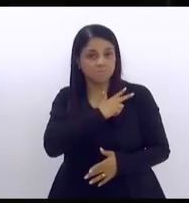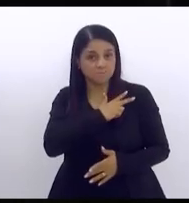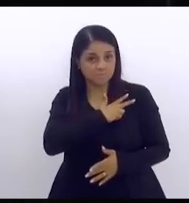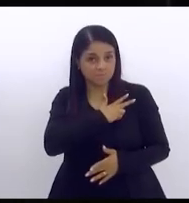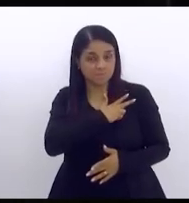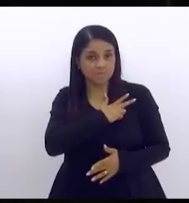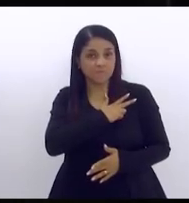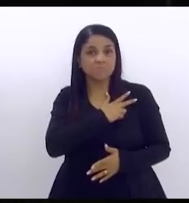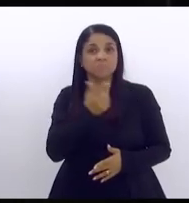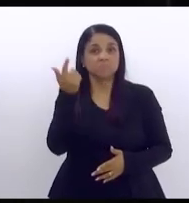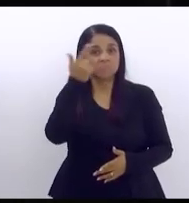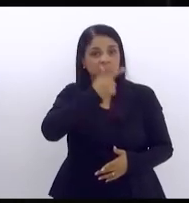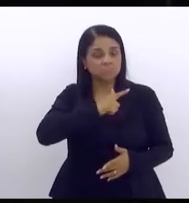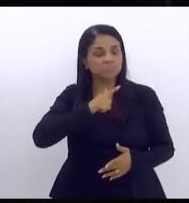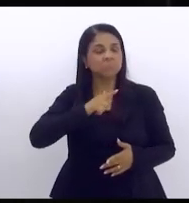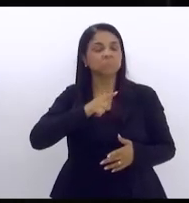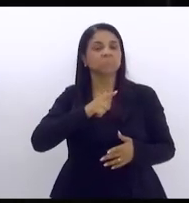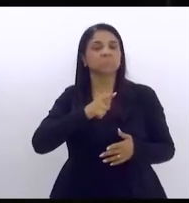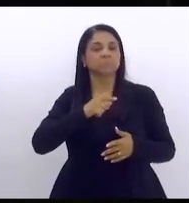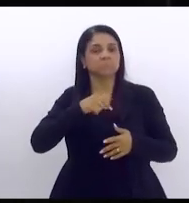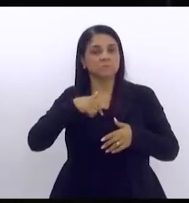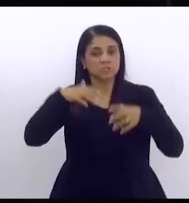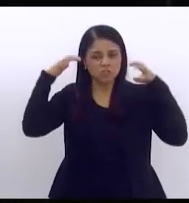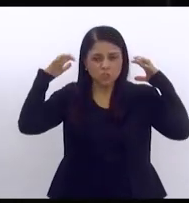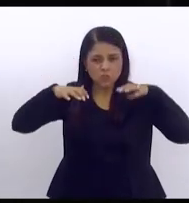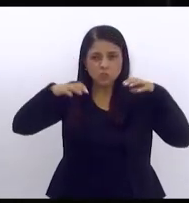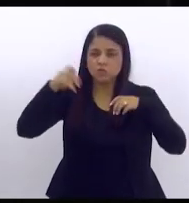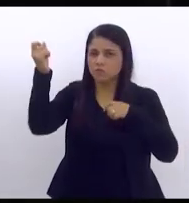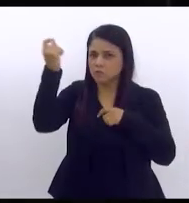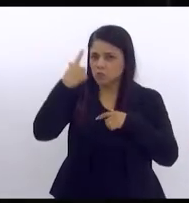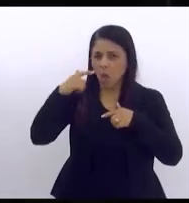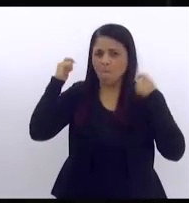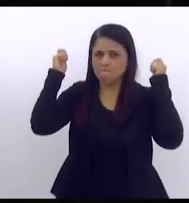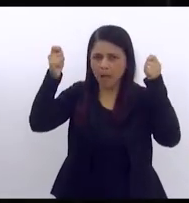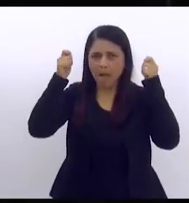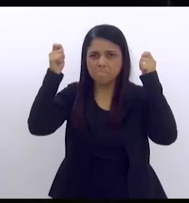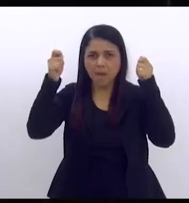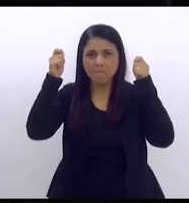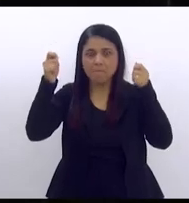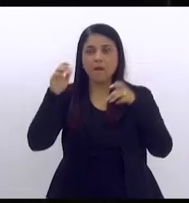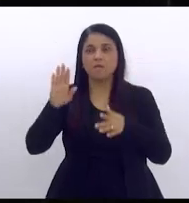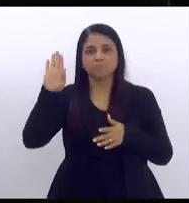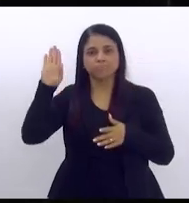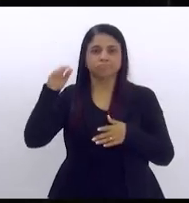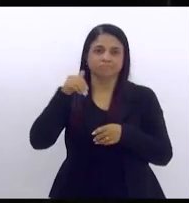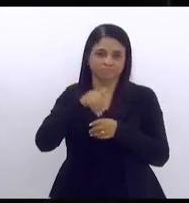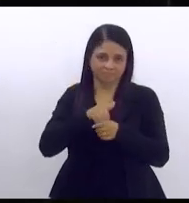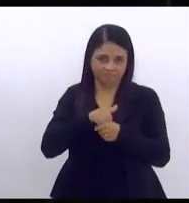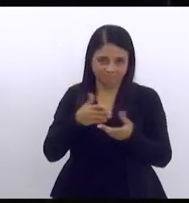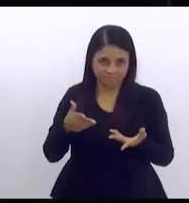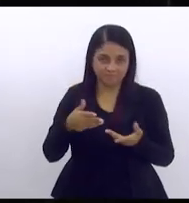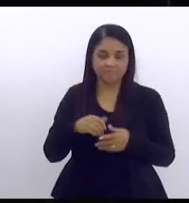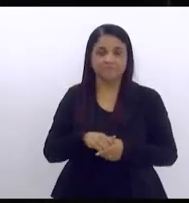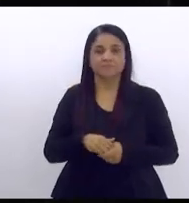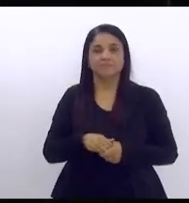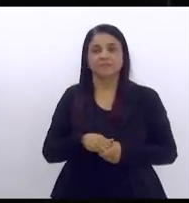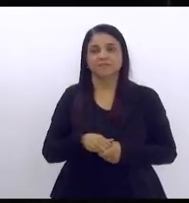no sol e na chuva e isso precisa ter um basta dentro desse parlamento eu termino aqui